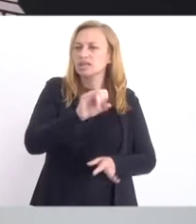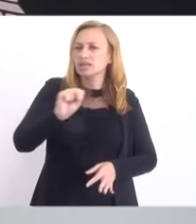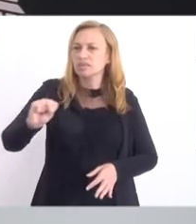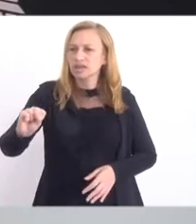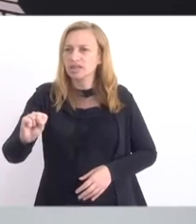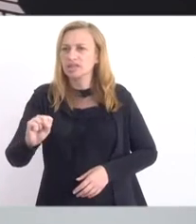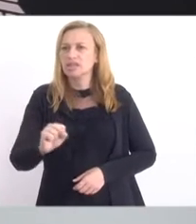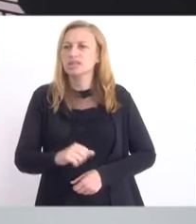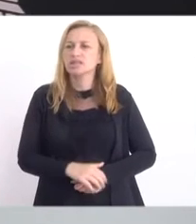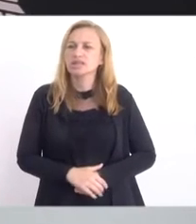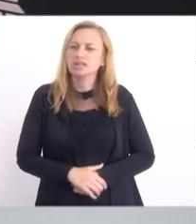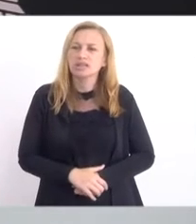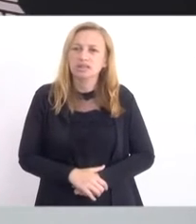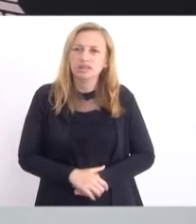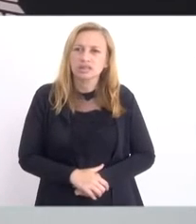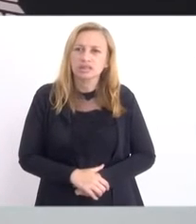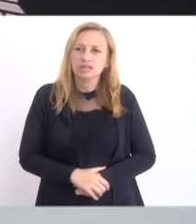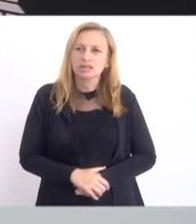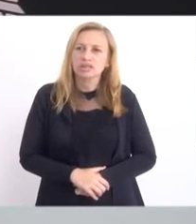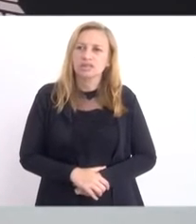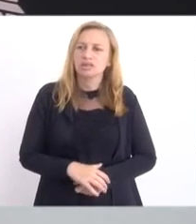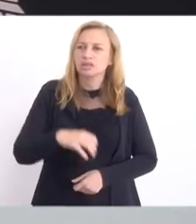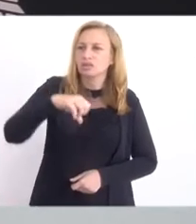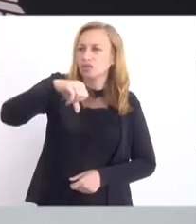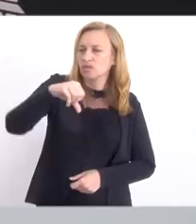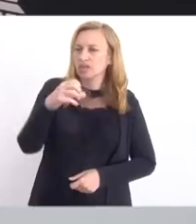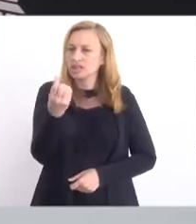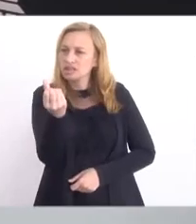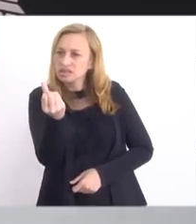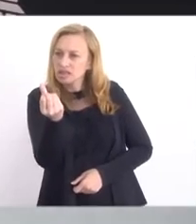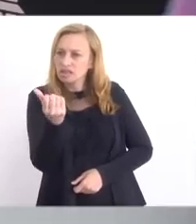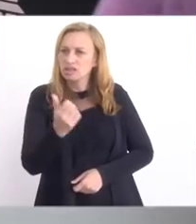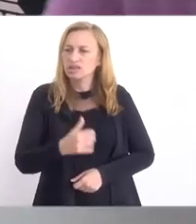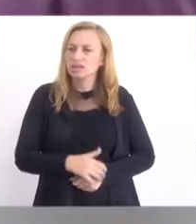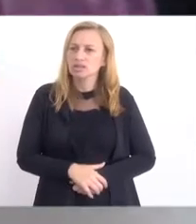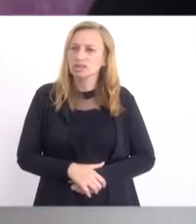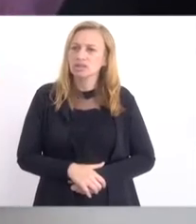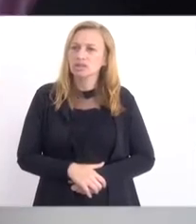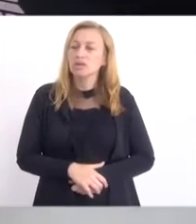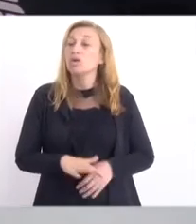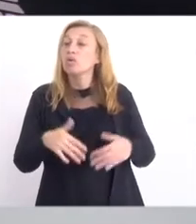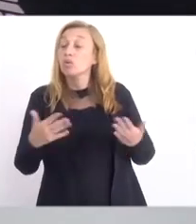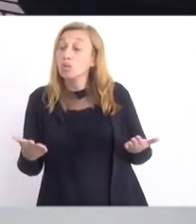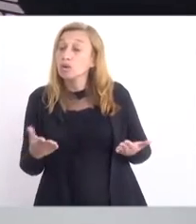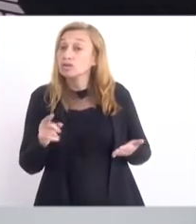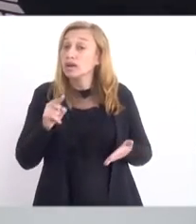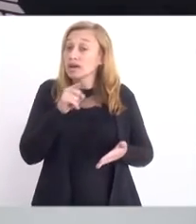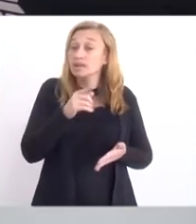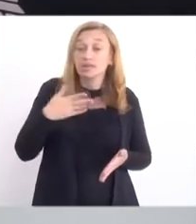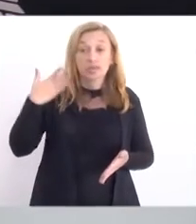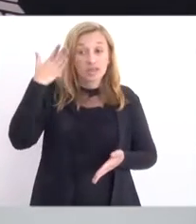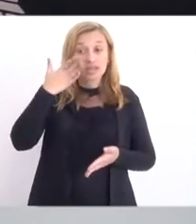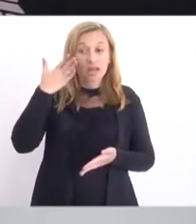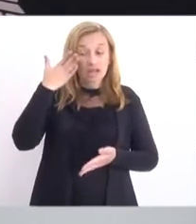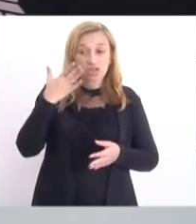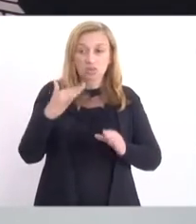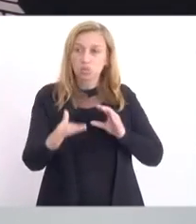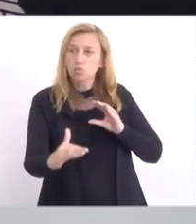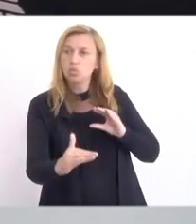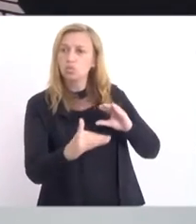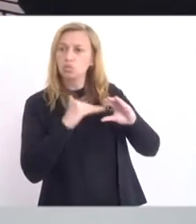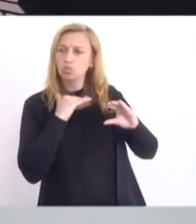96. Quando esta mensagem foi enviada,